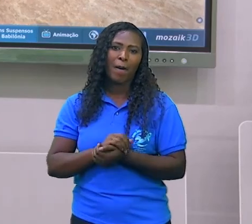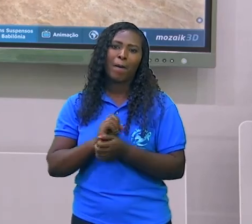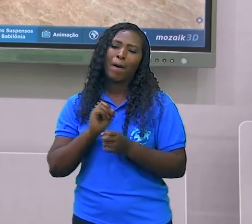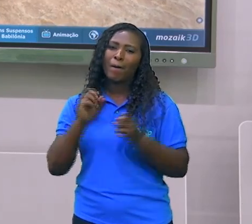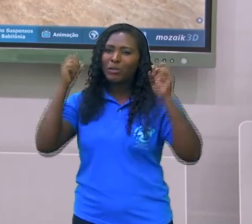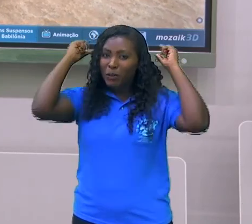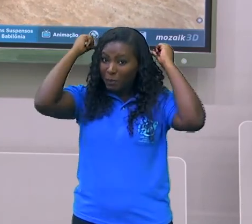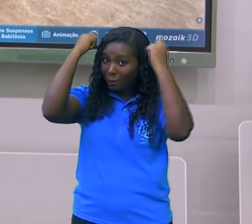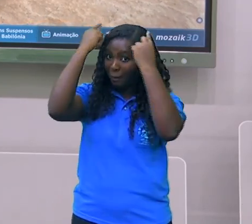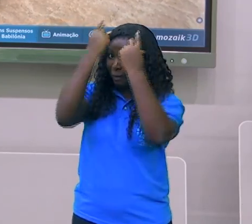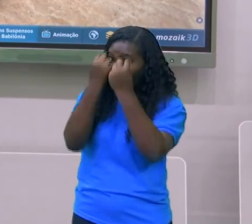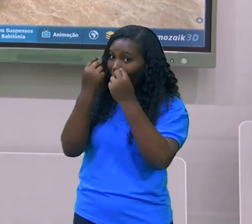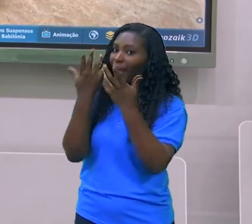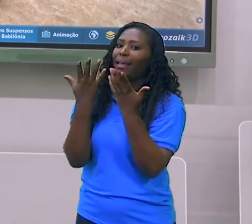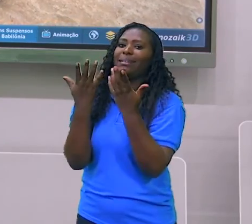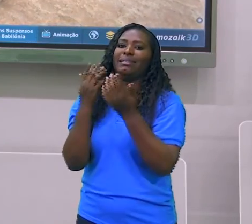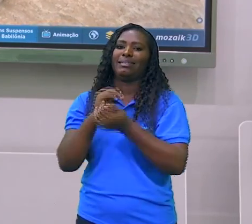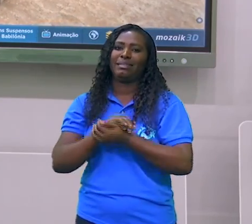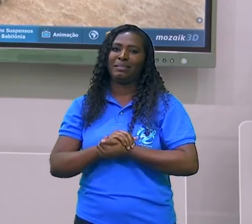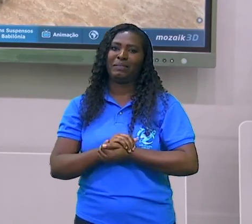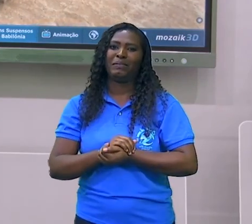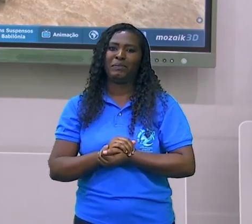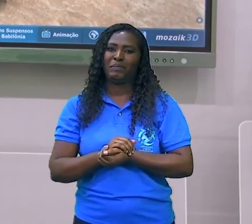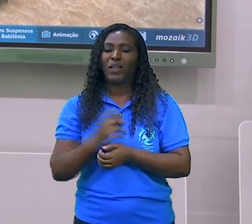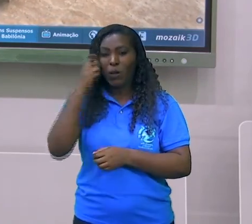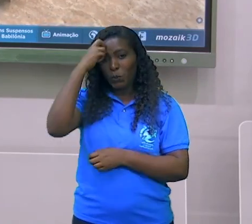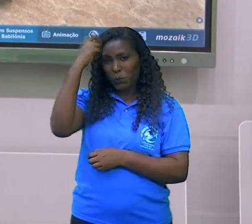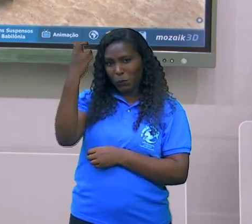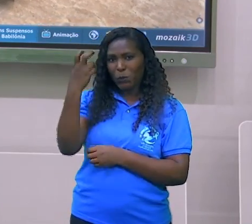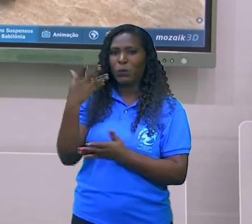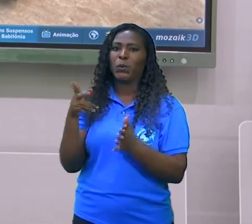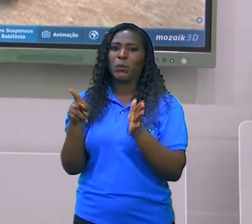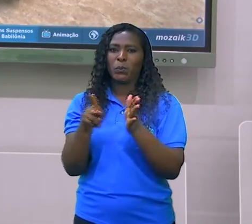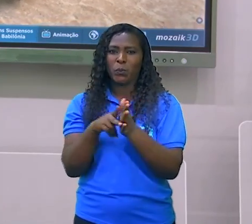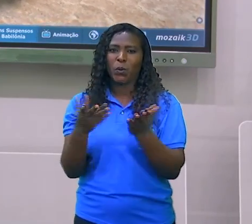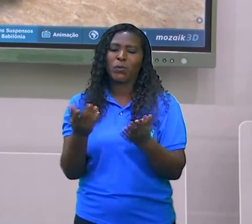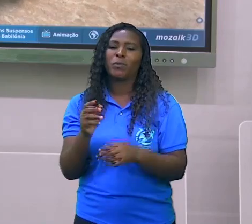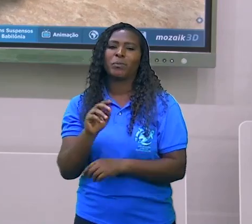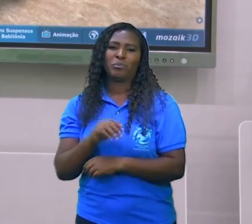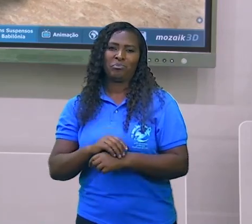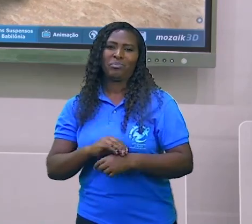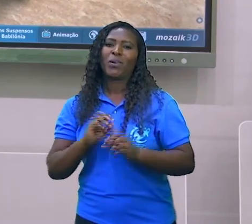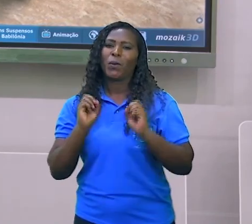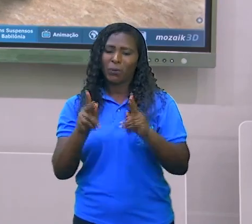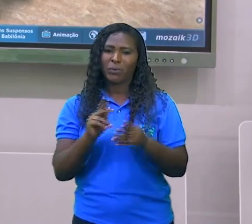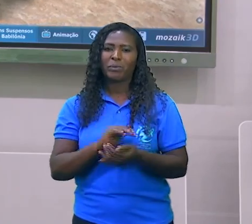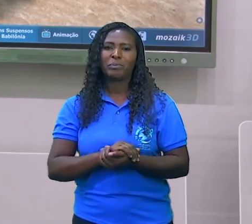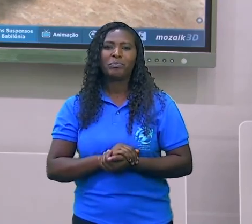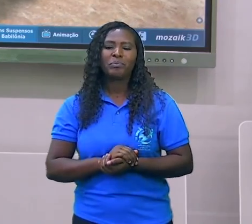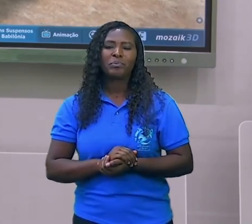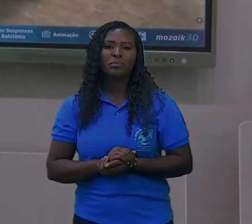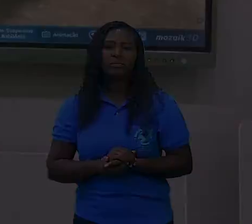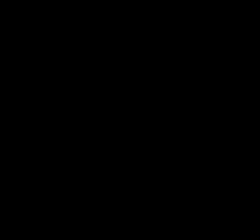aula sobre a cultura helenística. Até a próxima!